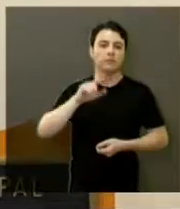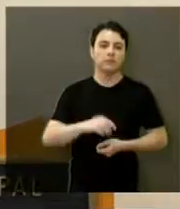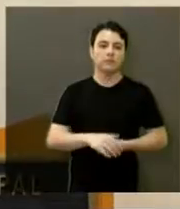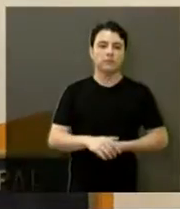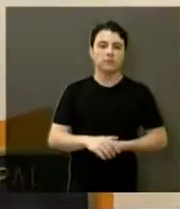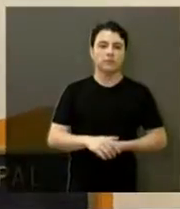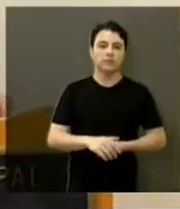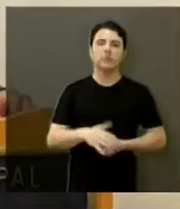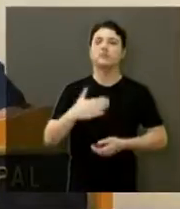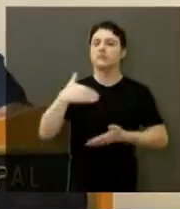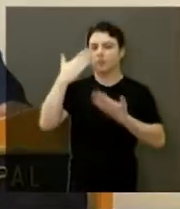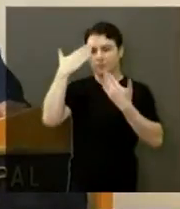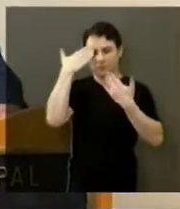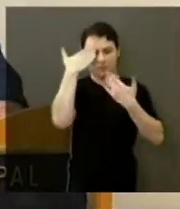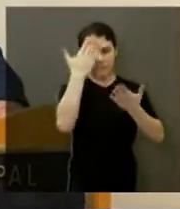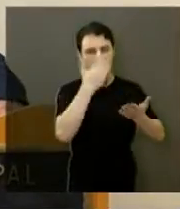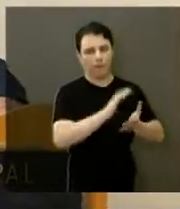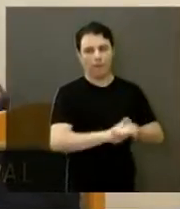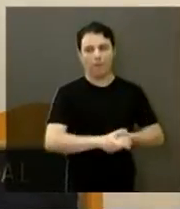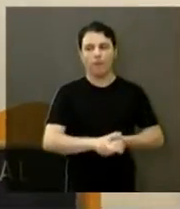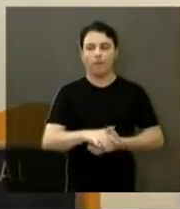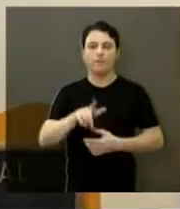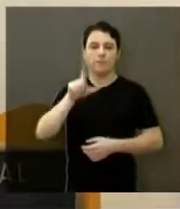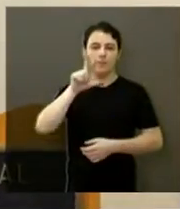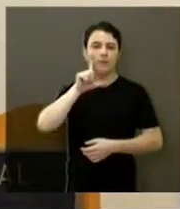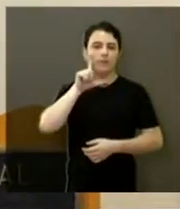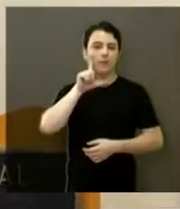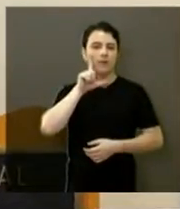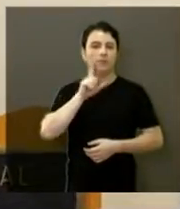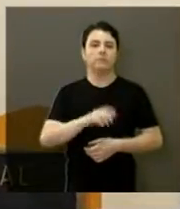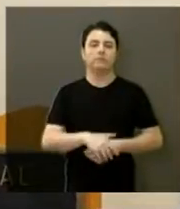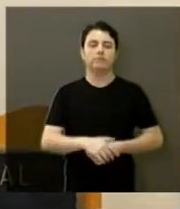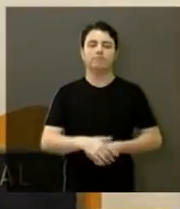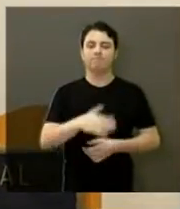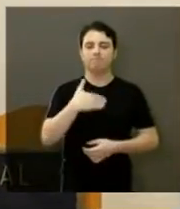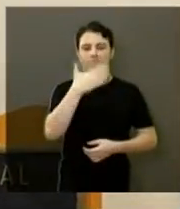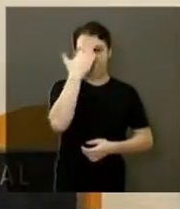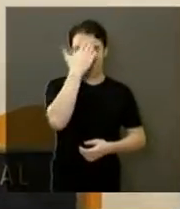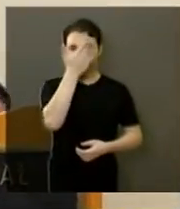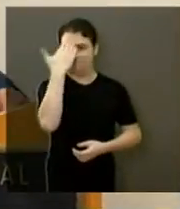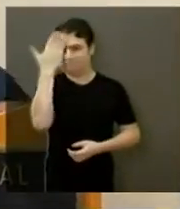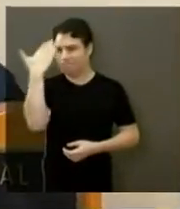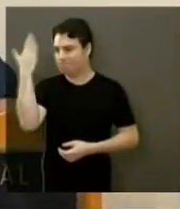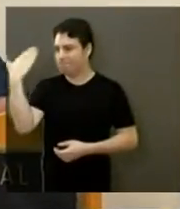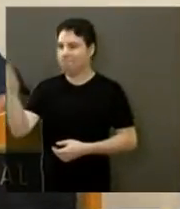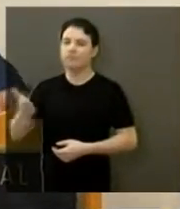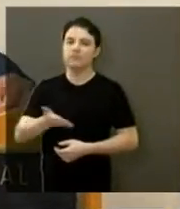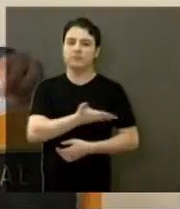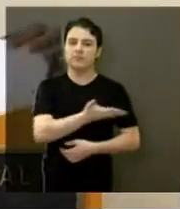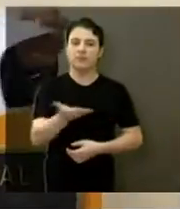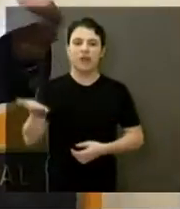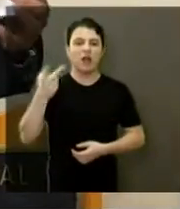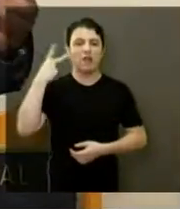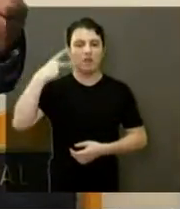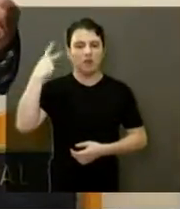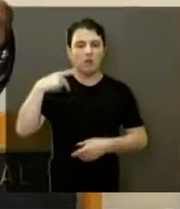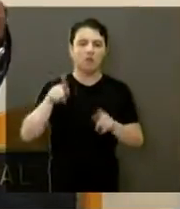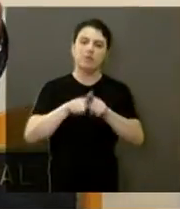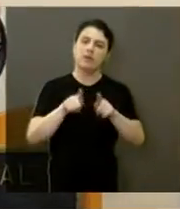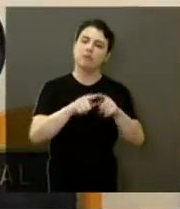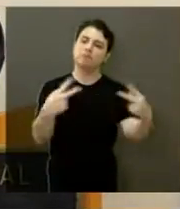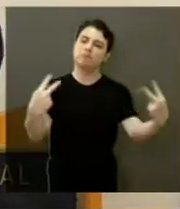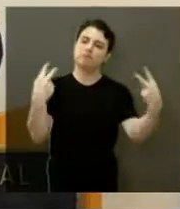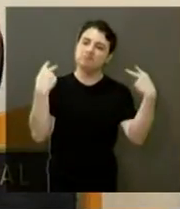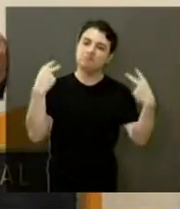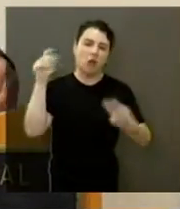Estou ligado, presidente. Boa noite a todos, senhor presidente, à mesa, nobres vereadores, quem nos ouve e nos assiste.